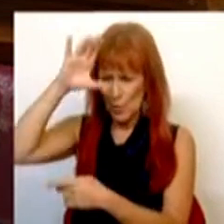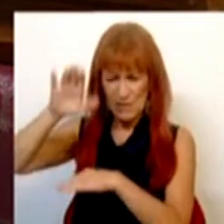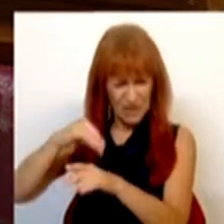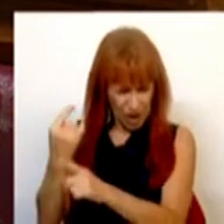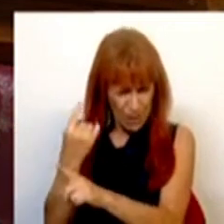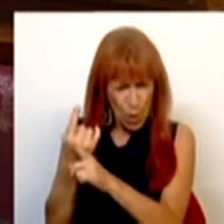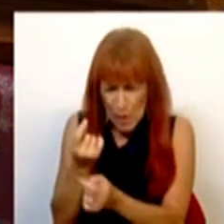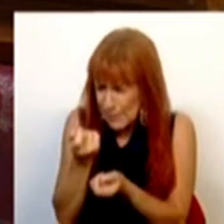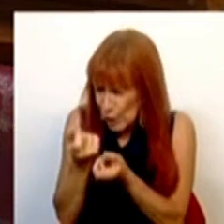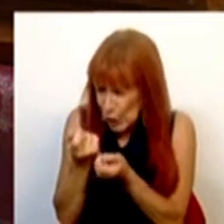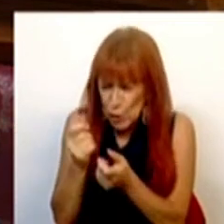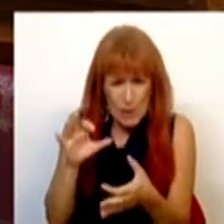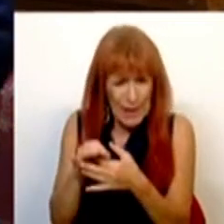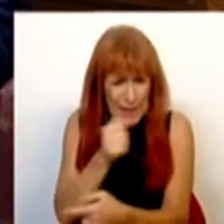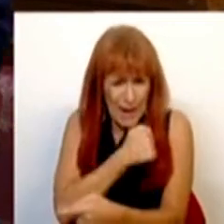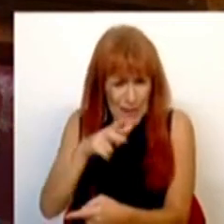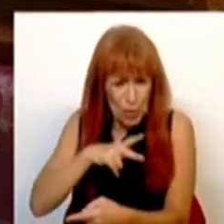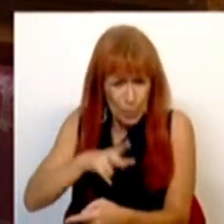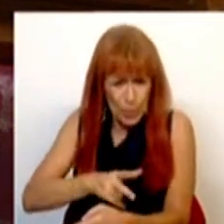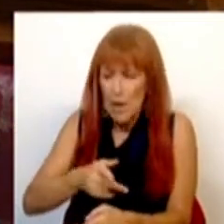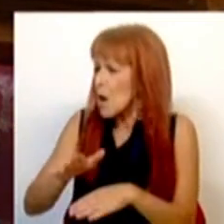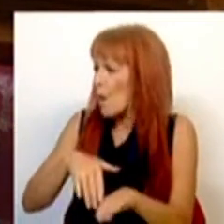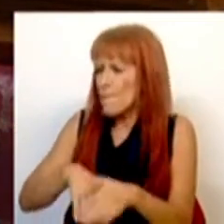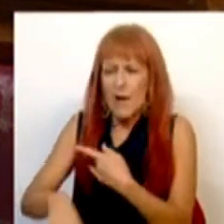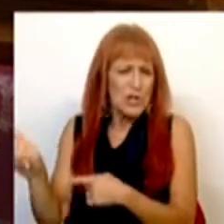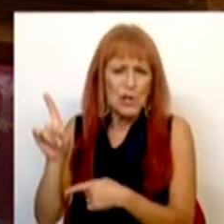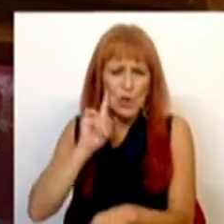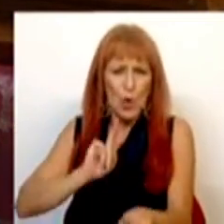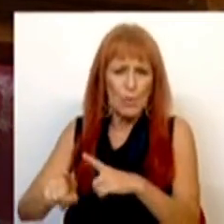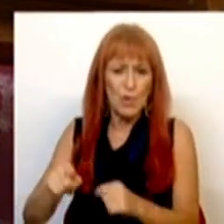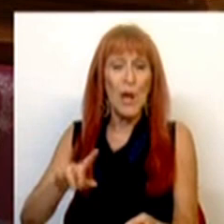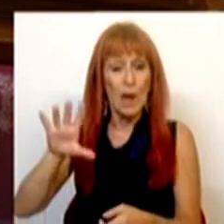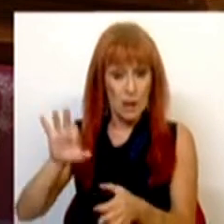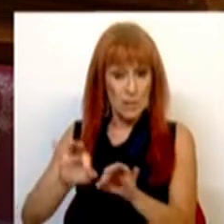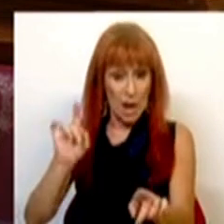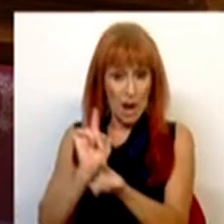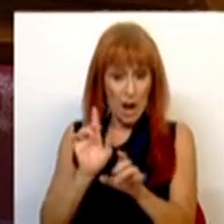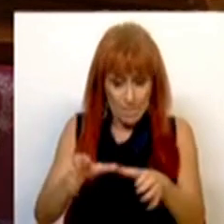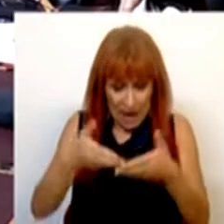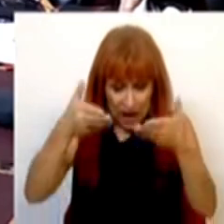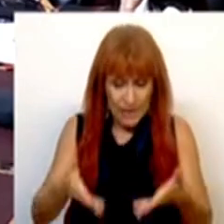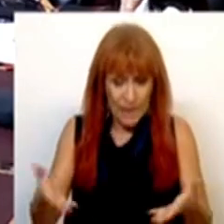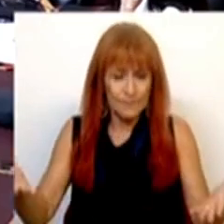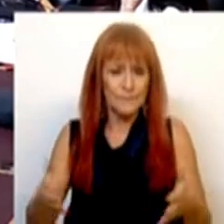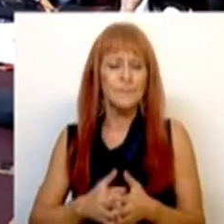alguma coisinha pela habitação em Portugal e não fez, Sra. Deputada, é que enquanto esta bancada